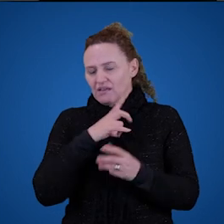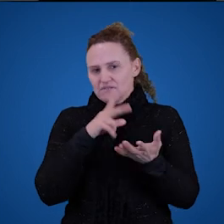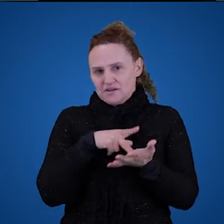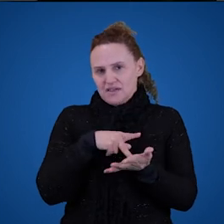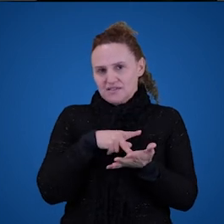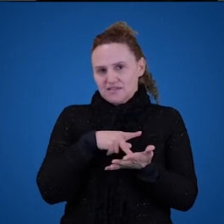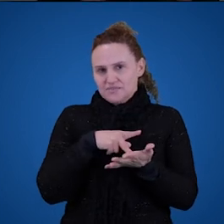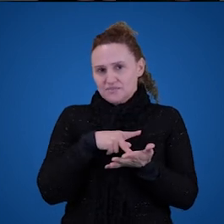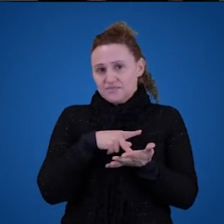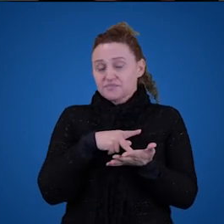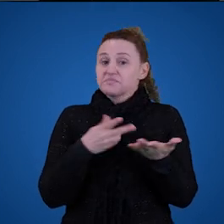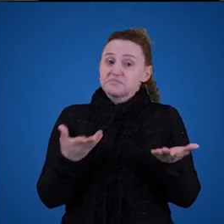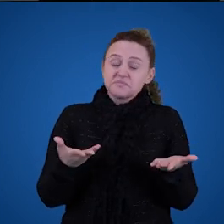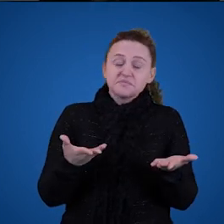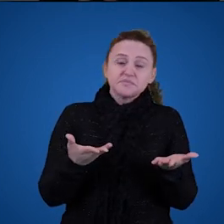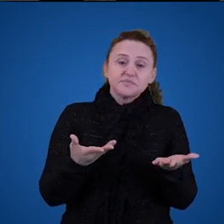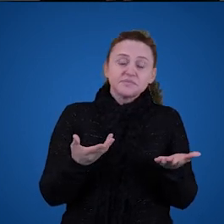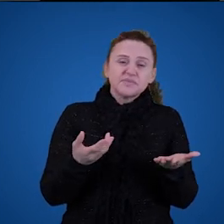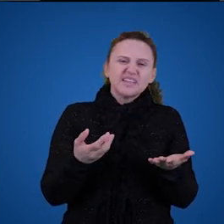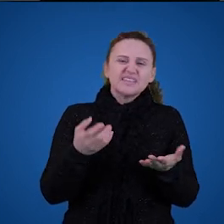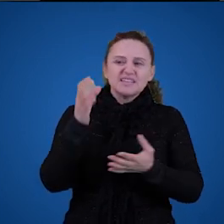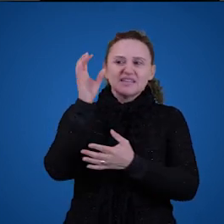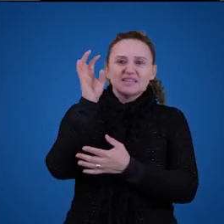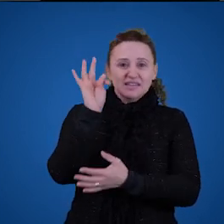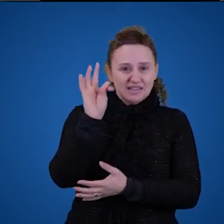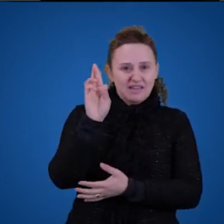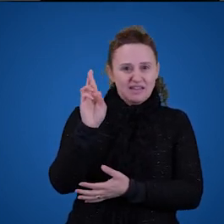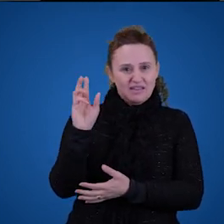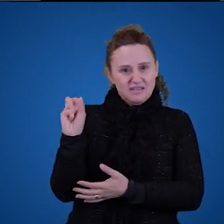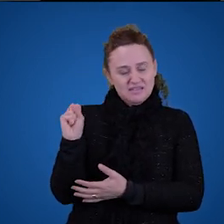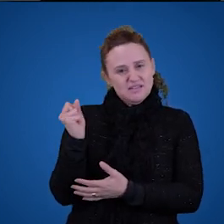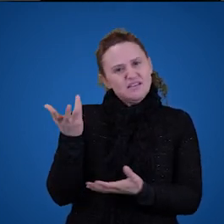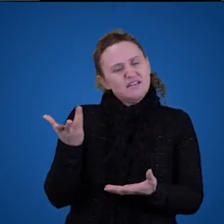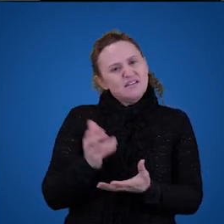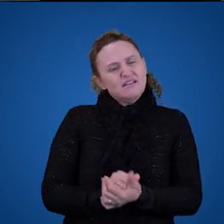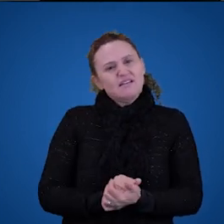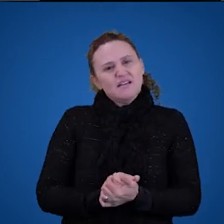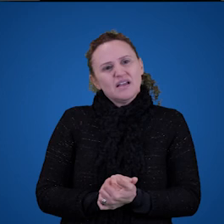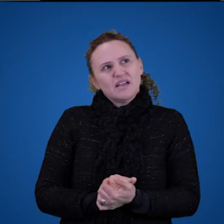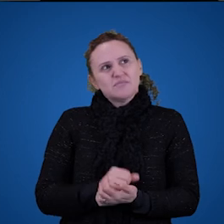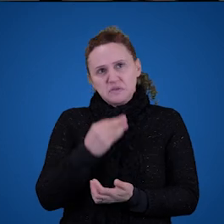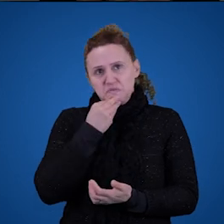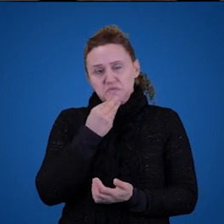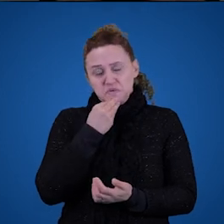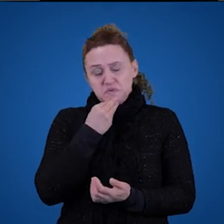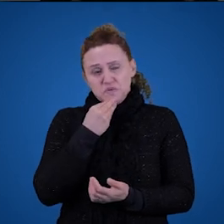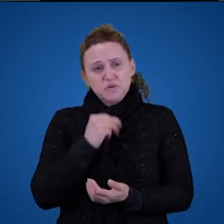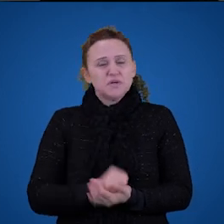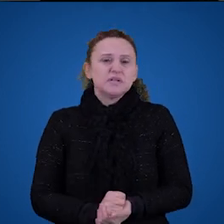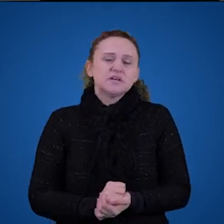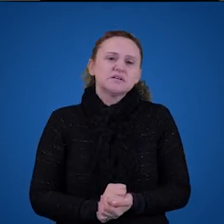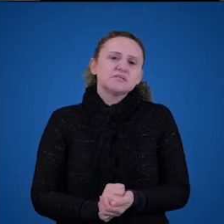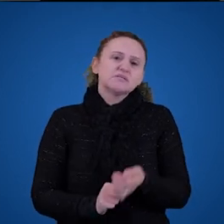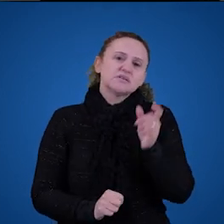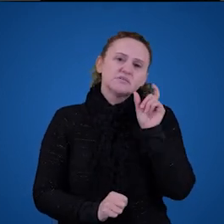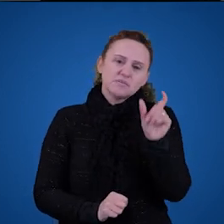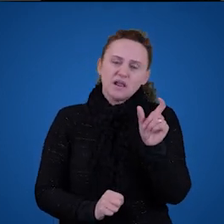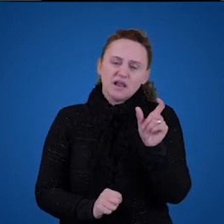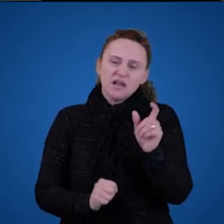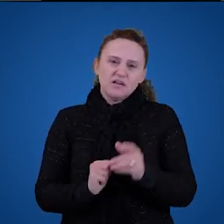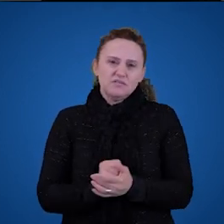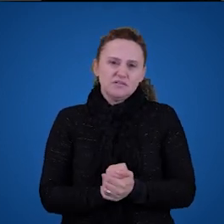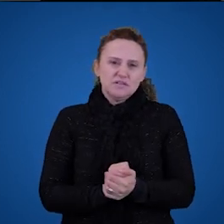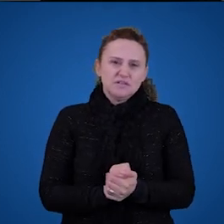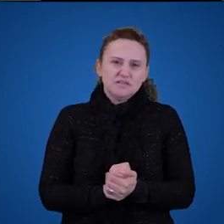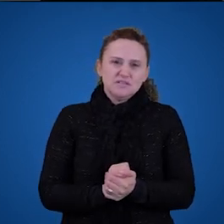é verdade? A TRS parece funcionar com essa classe de palavras e expressões. Porque, teoricamente, descrições definidas